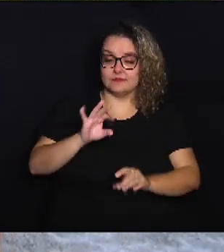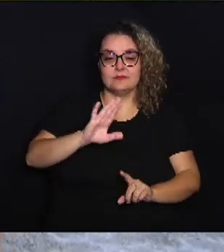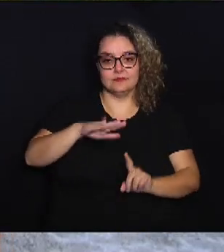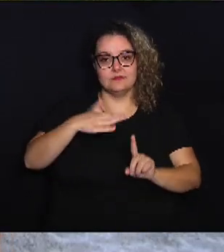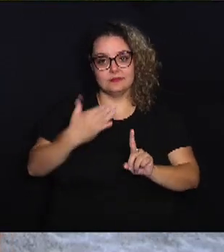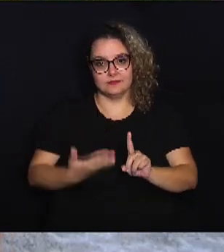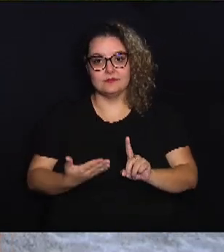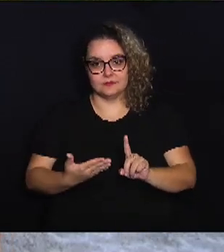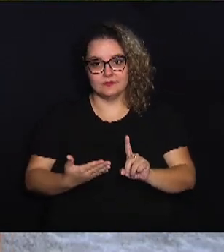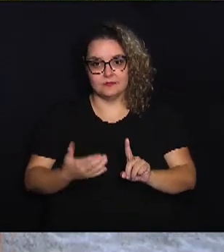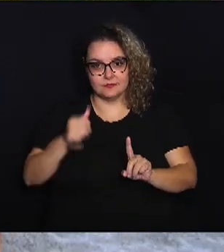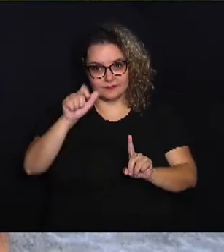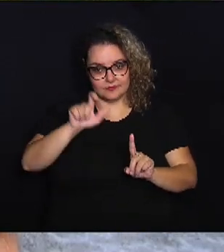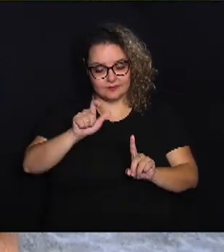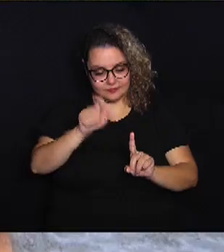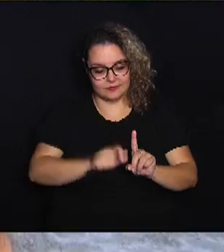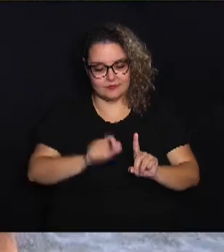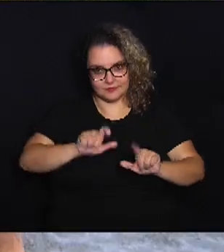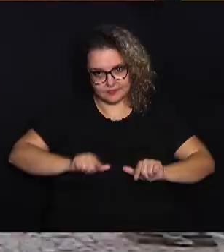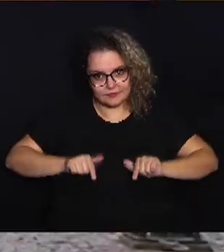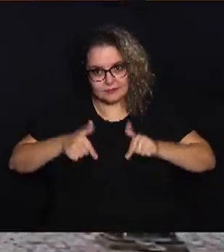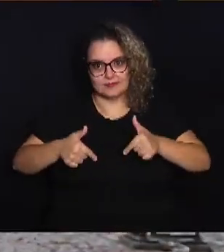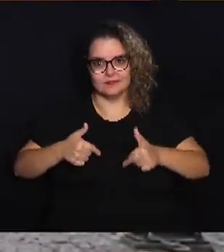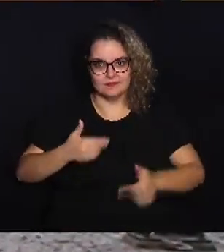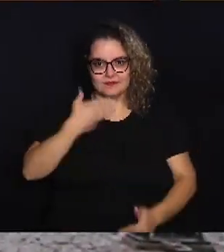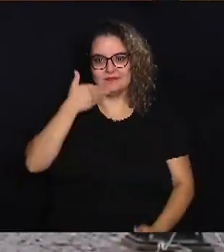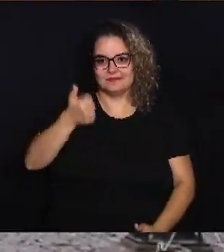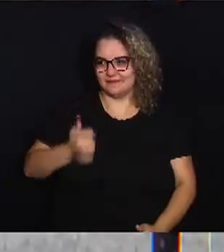lutou muito para melhorar a vida do povo aqui na região.